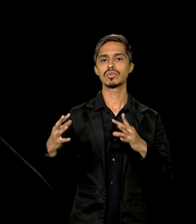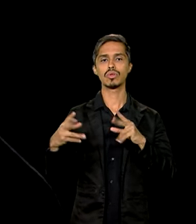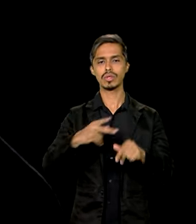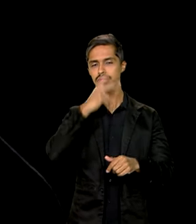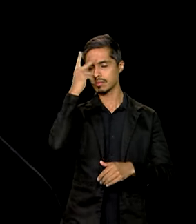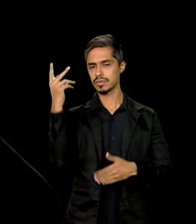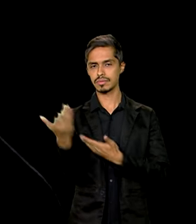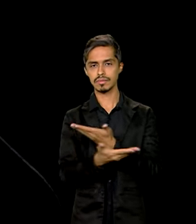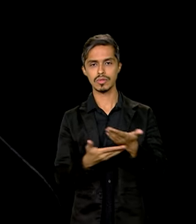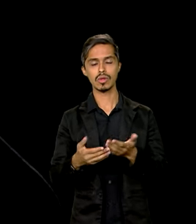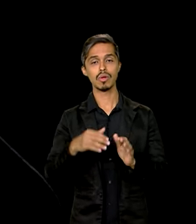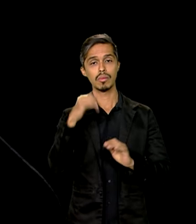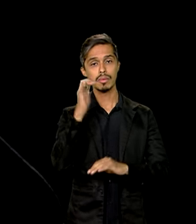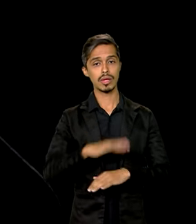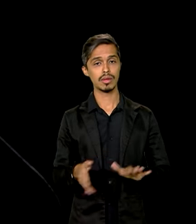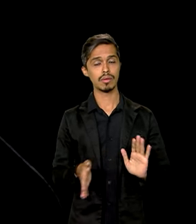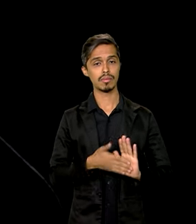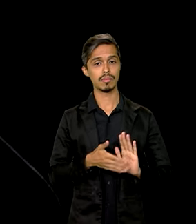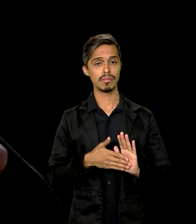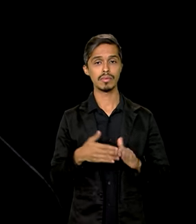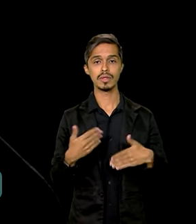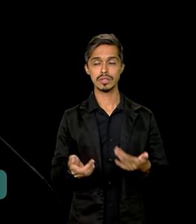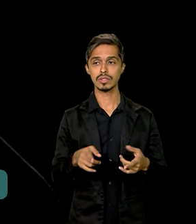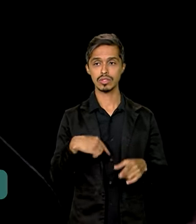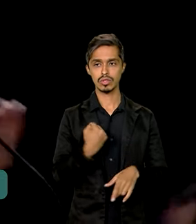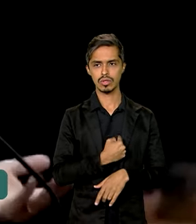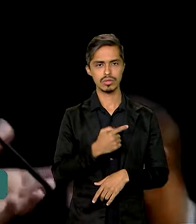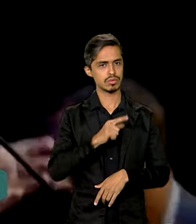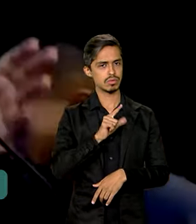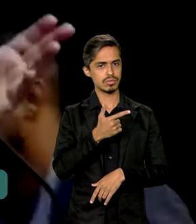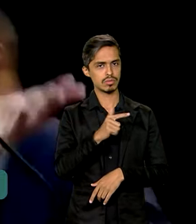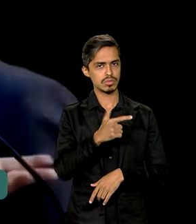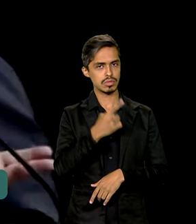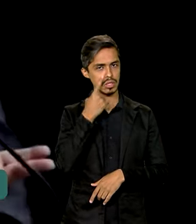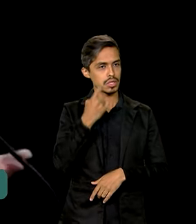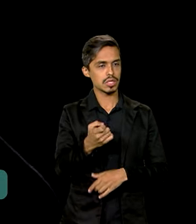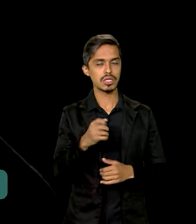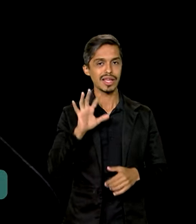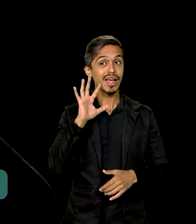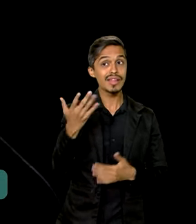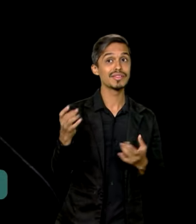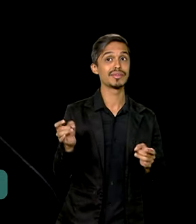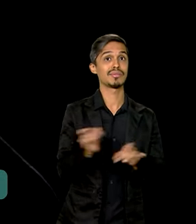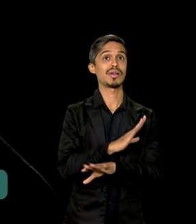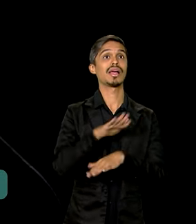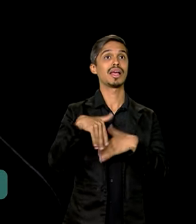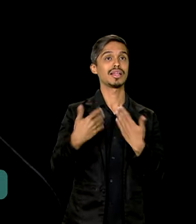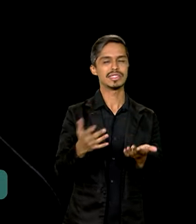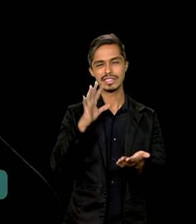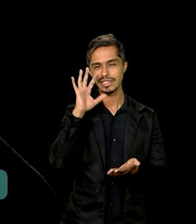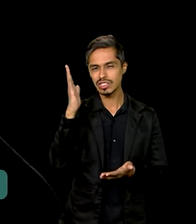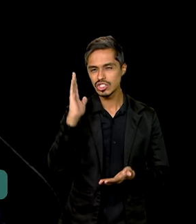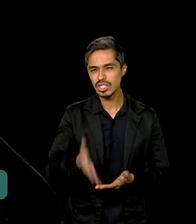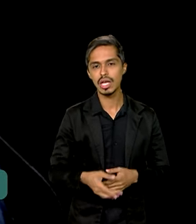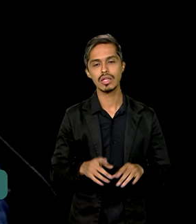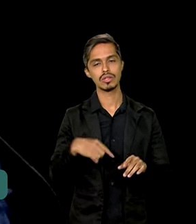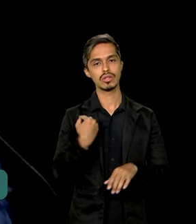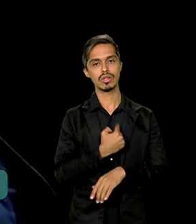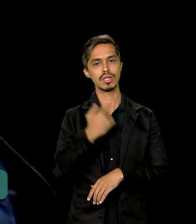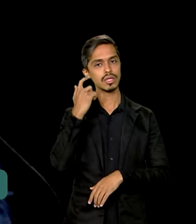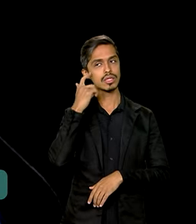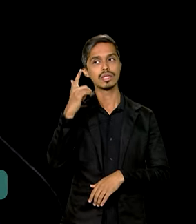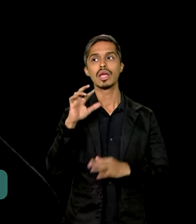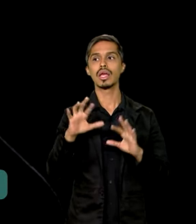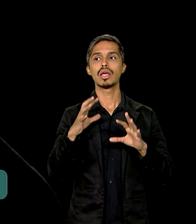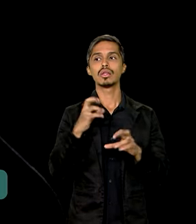O que o Brasil está propondo, e obviamente nós não temos a pretensão de apresentar a solução pronta e acabada, a nossa ideia é